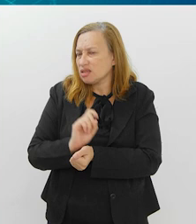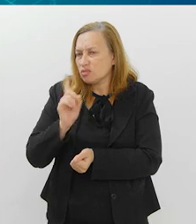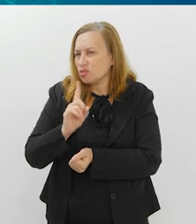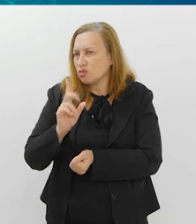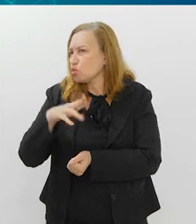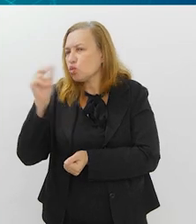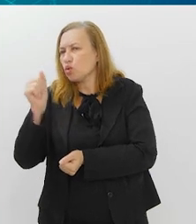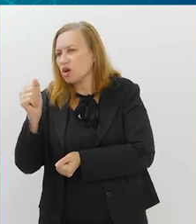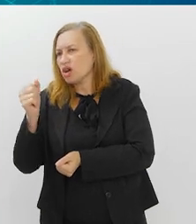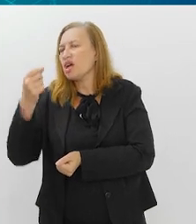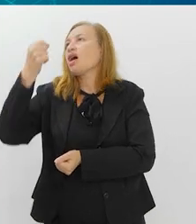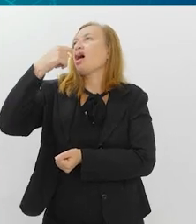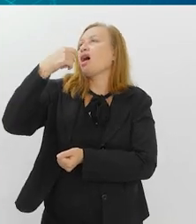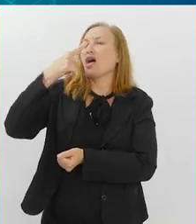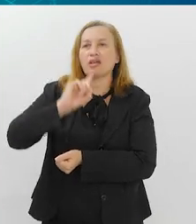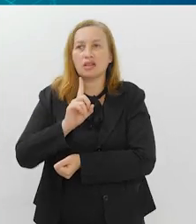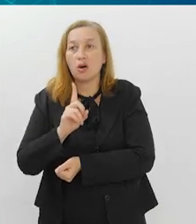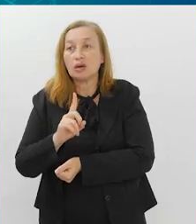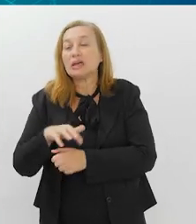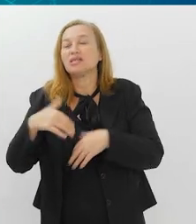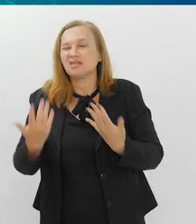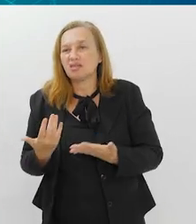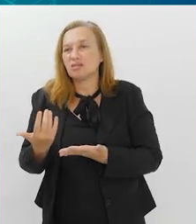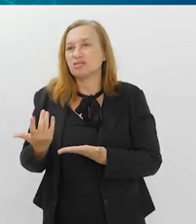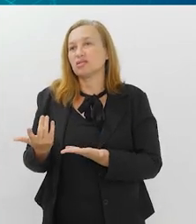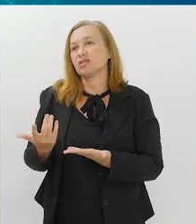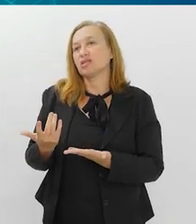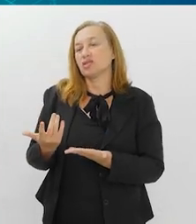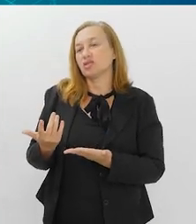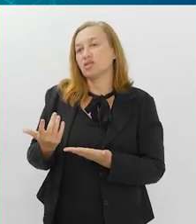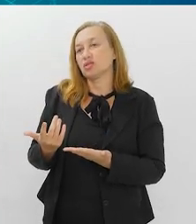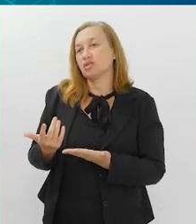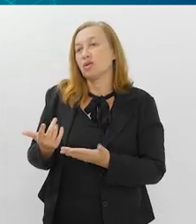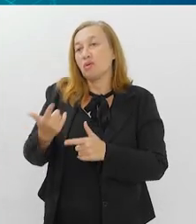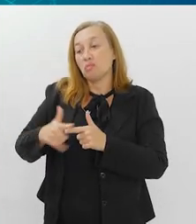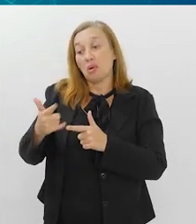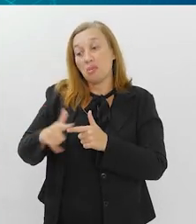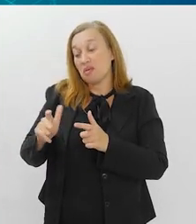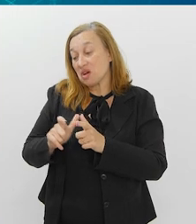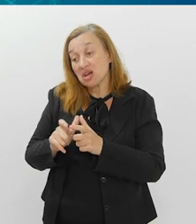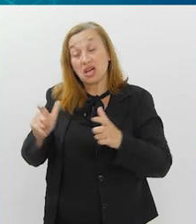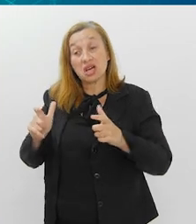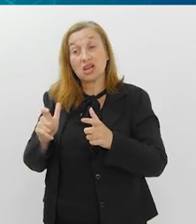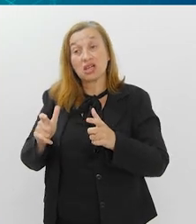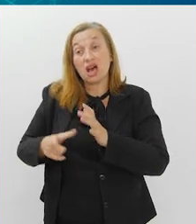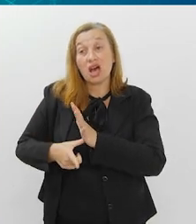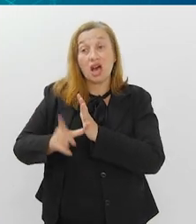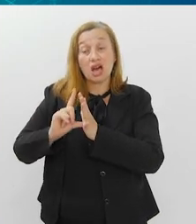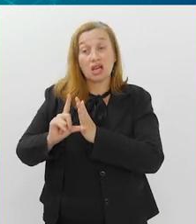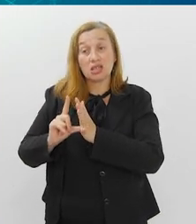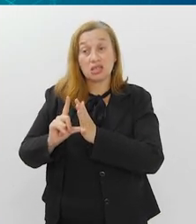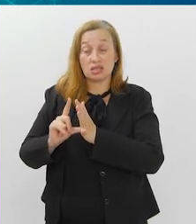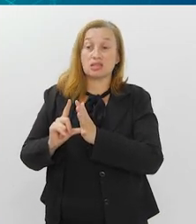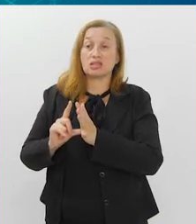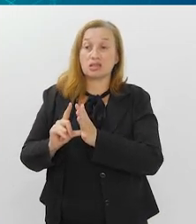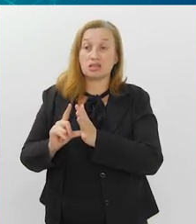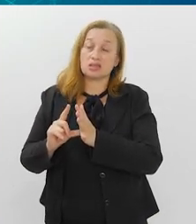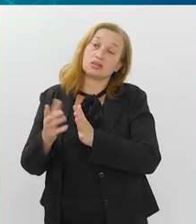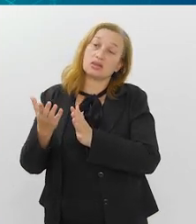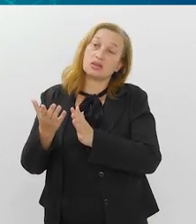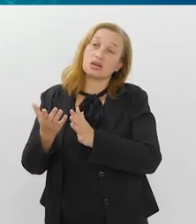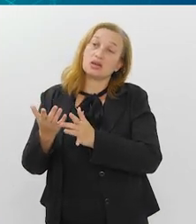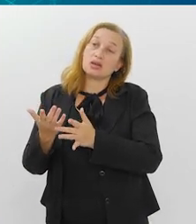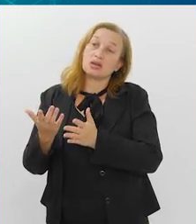vacinar, então, existe um rigor muito grande, muito maior do que existia no tempo de Sabem,